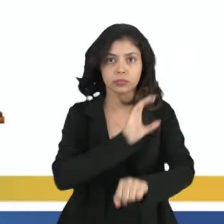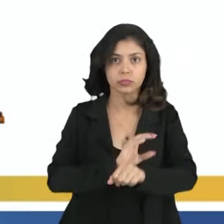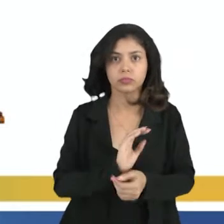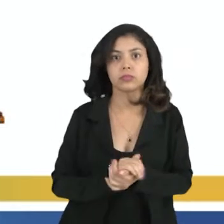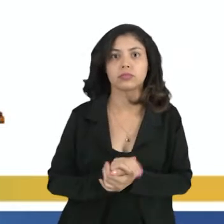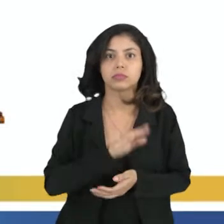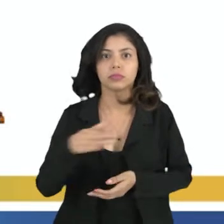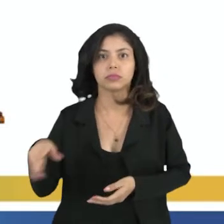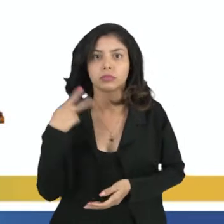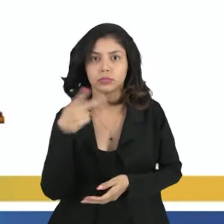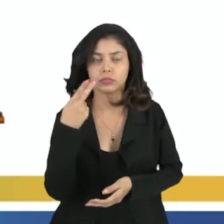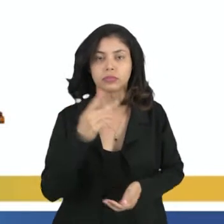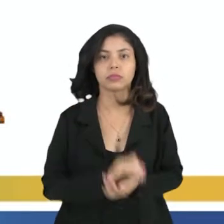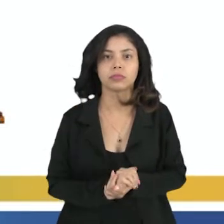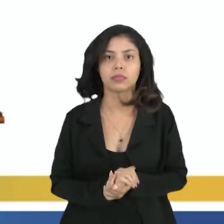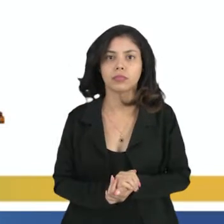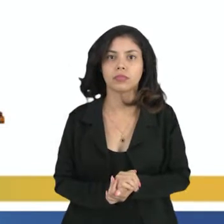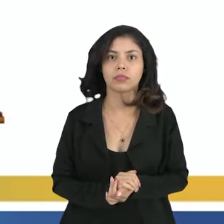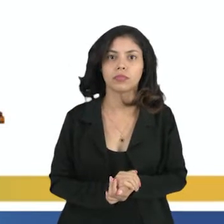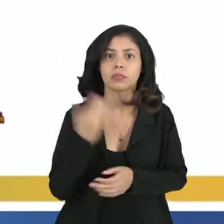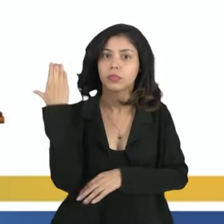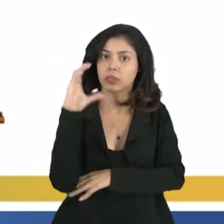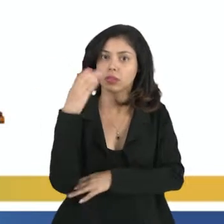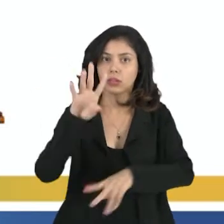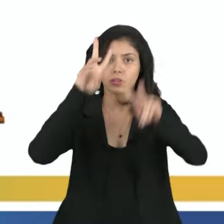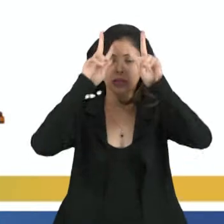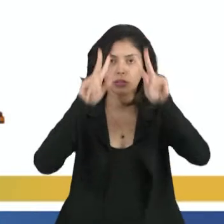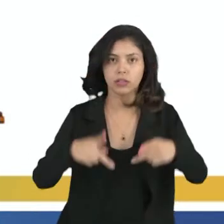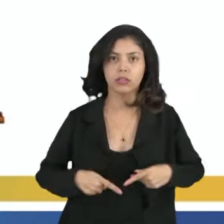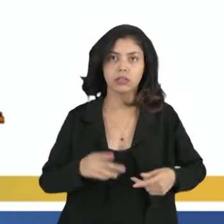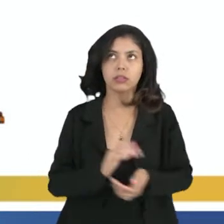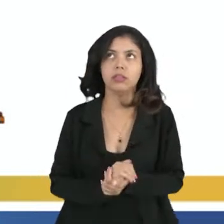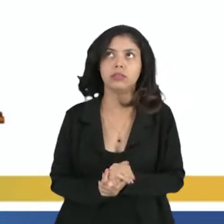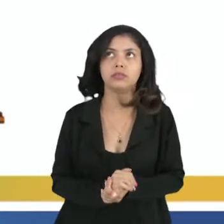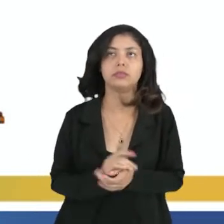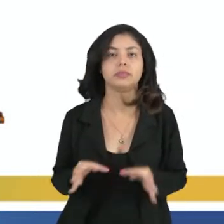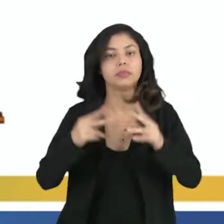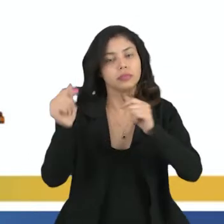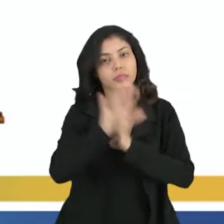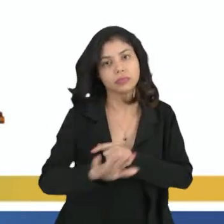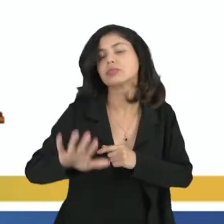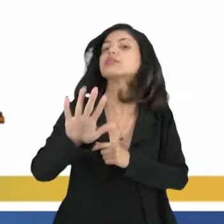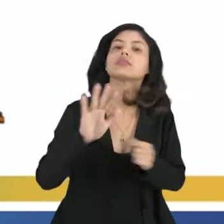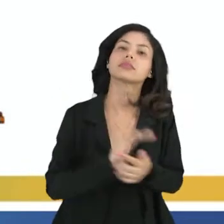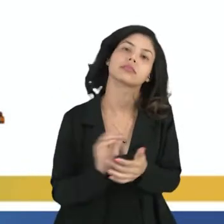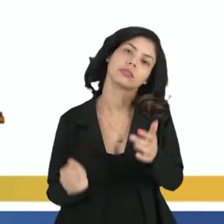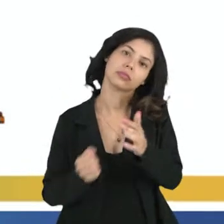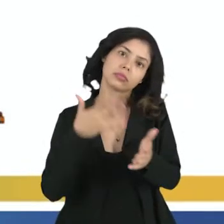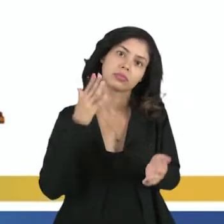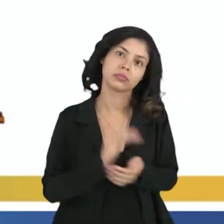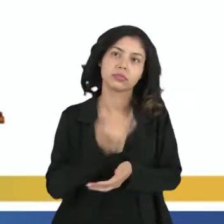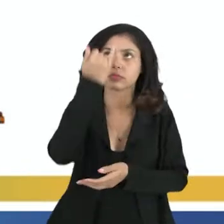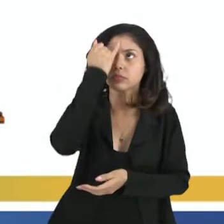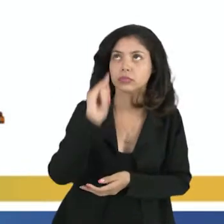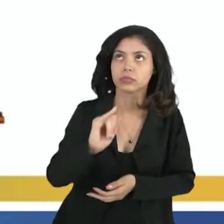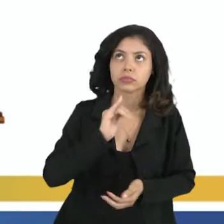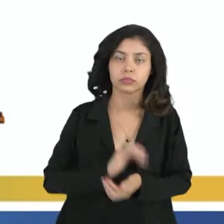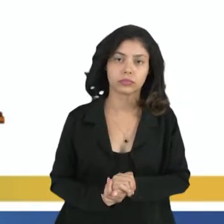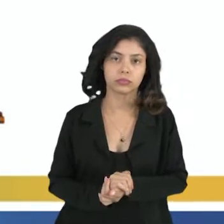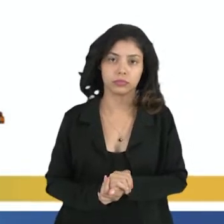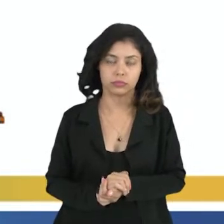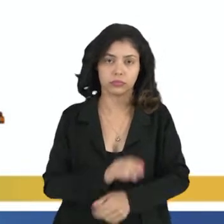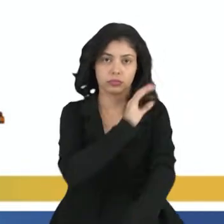fala das ciências humanas, né? A gente, durante algum tempo, tinha muito a ideia de